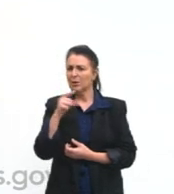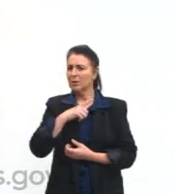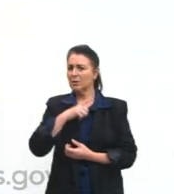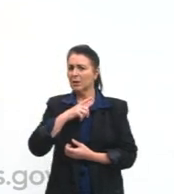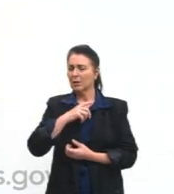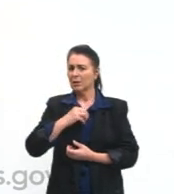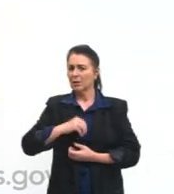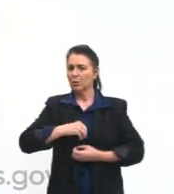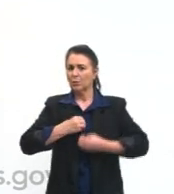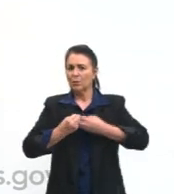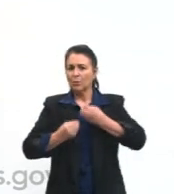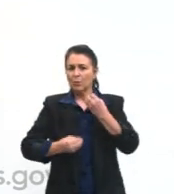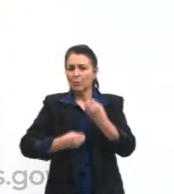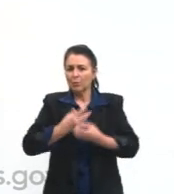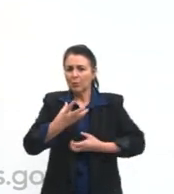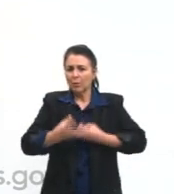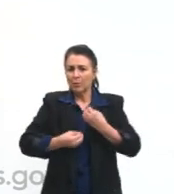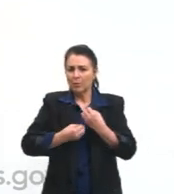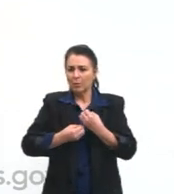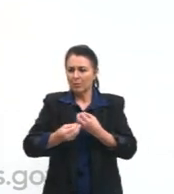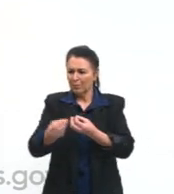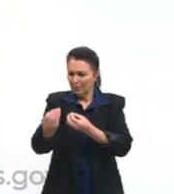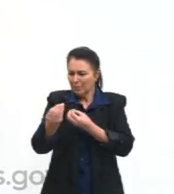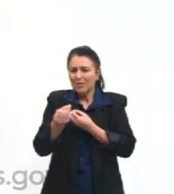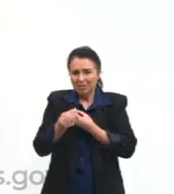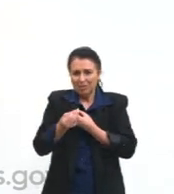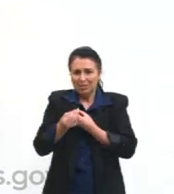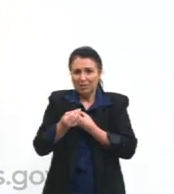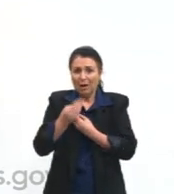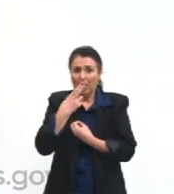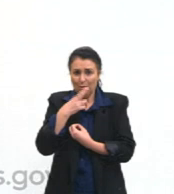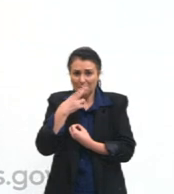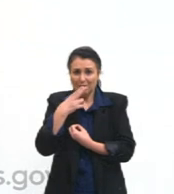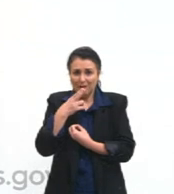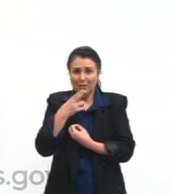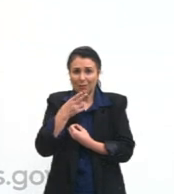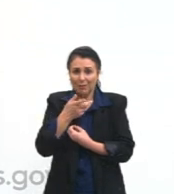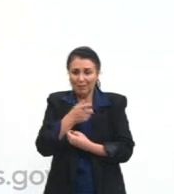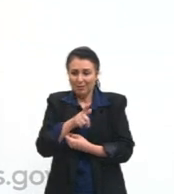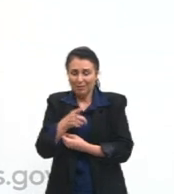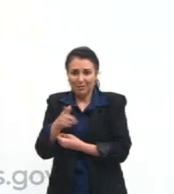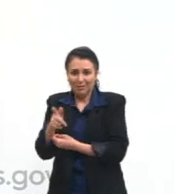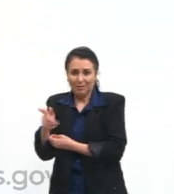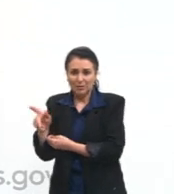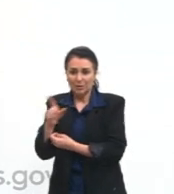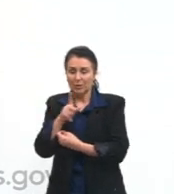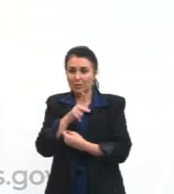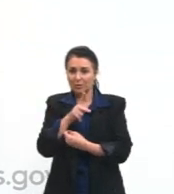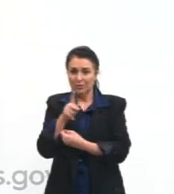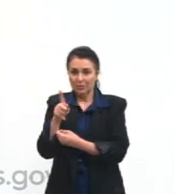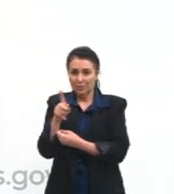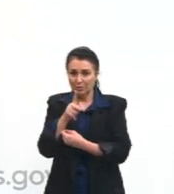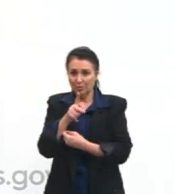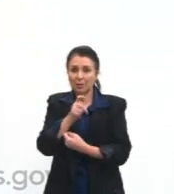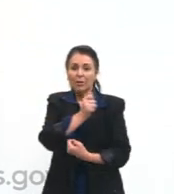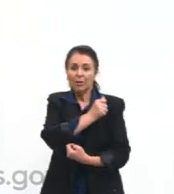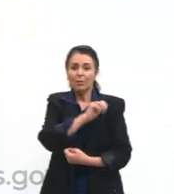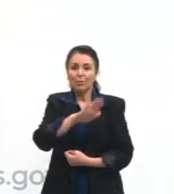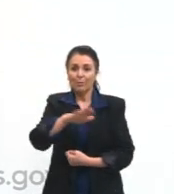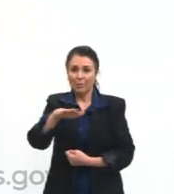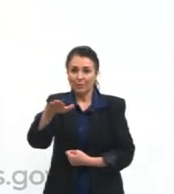Dê-me um cigarro, diz a gramática, do professor e do aluno,